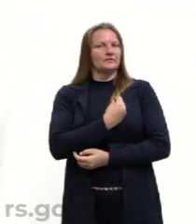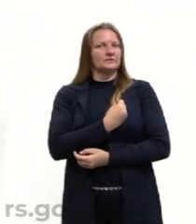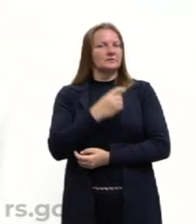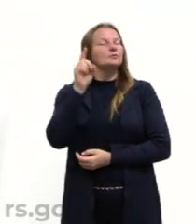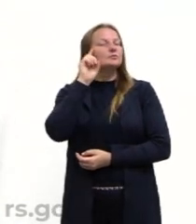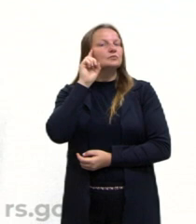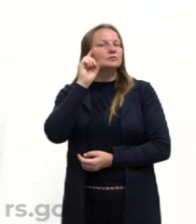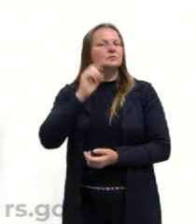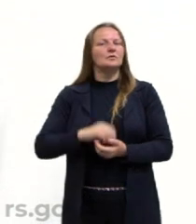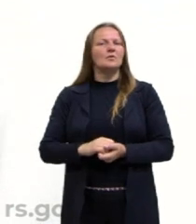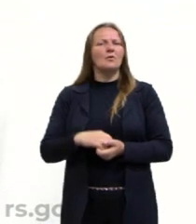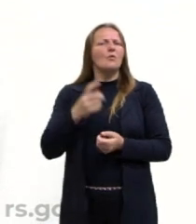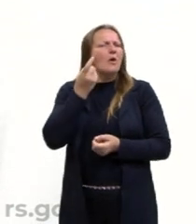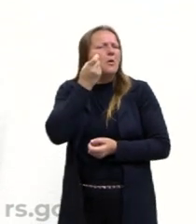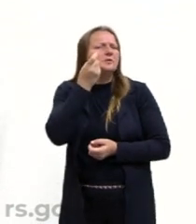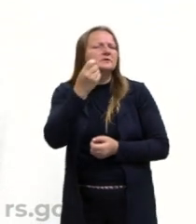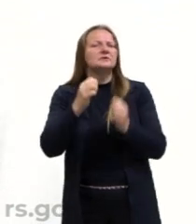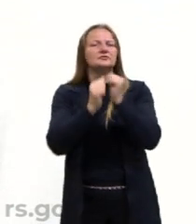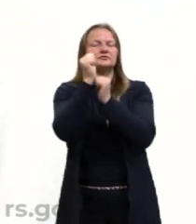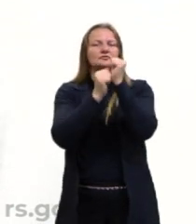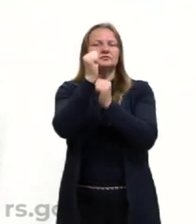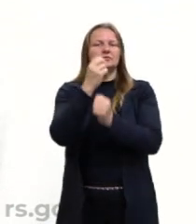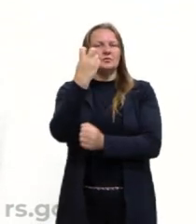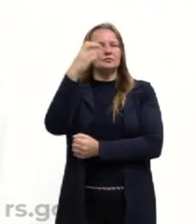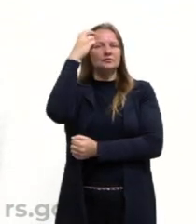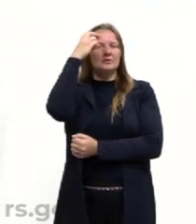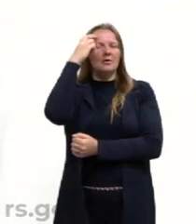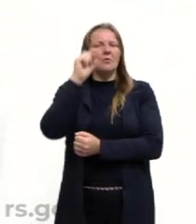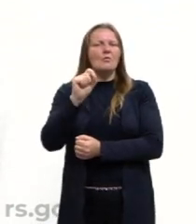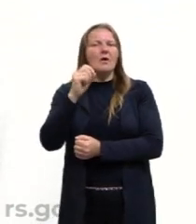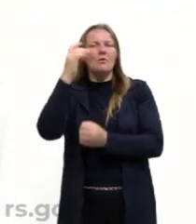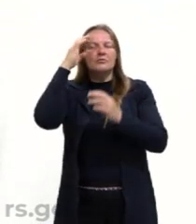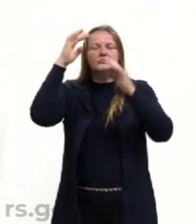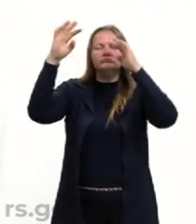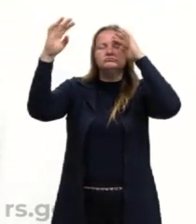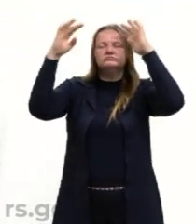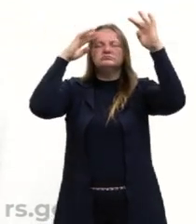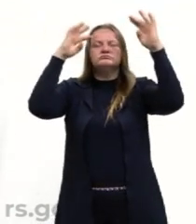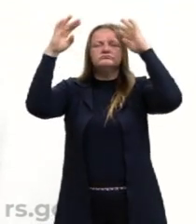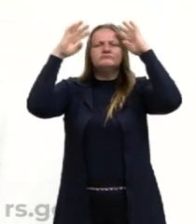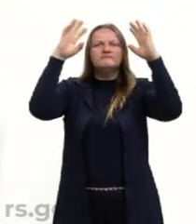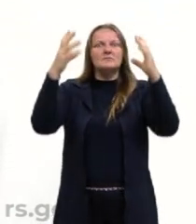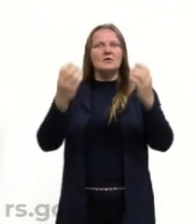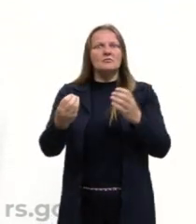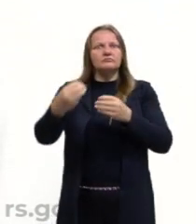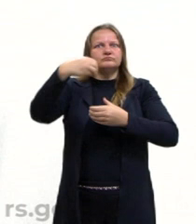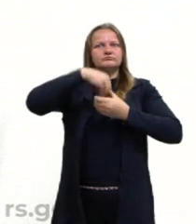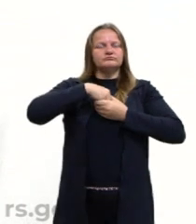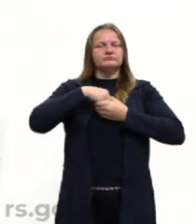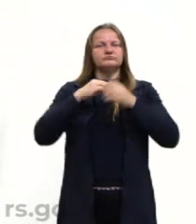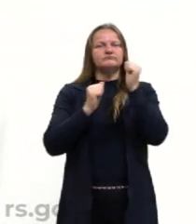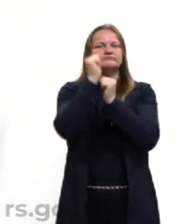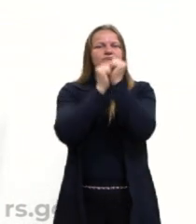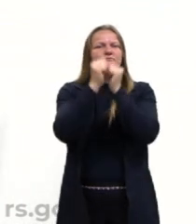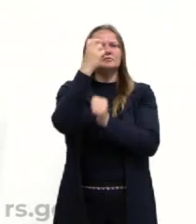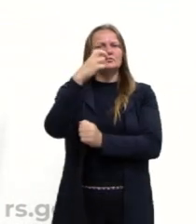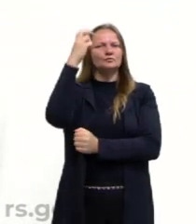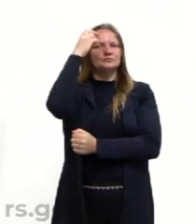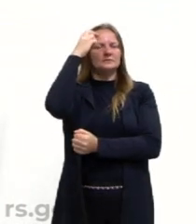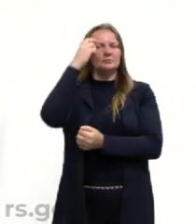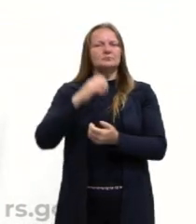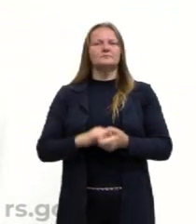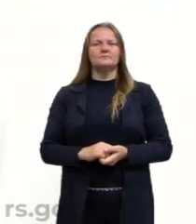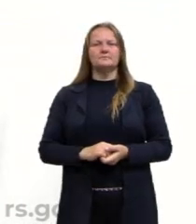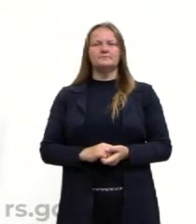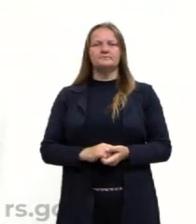interesse da indústria cultural? Qual a ilusão criada pela indústria cultural? Então vamos lá, nós temos, por exemplo, nós